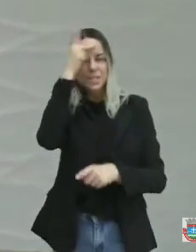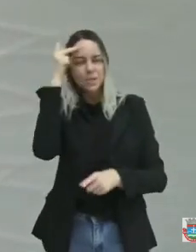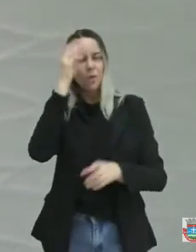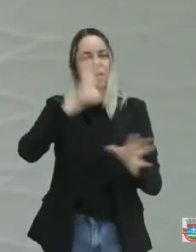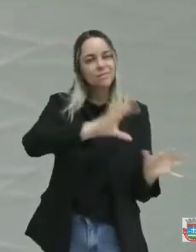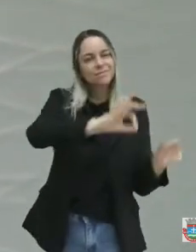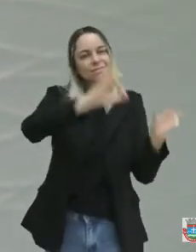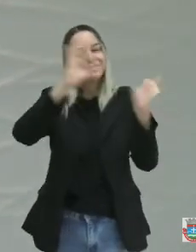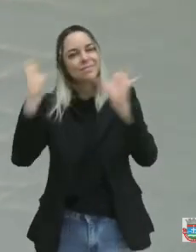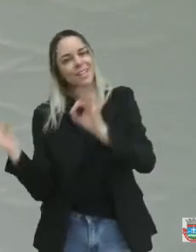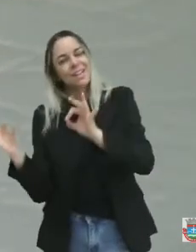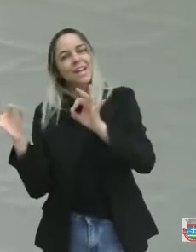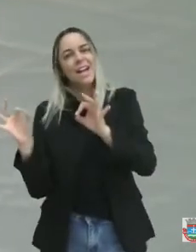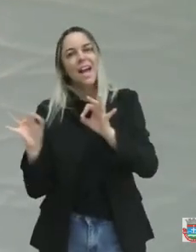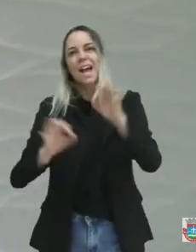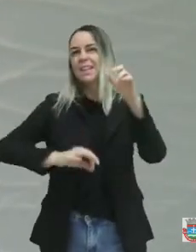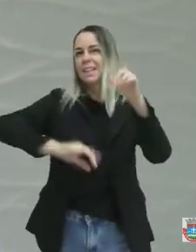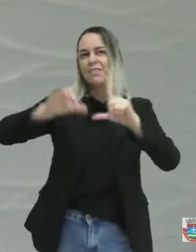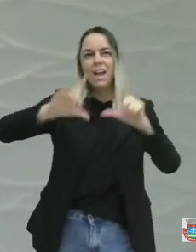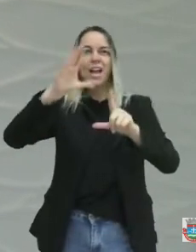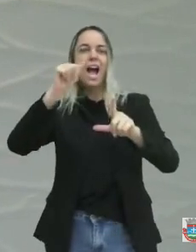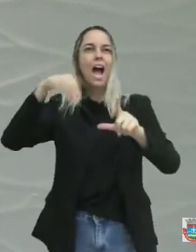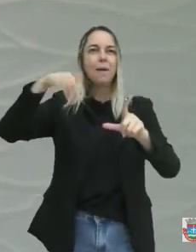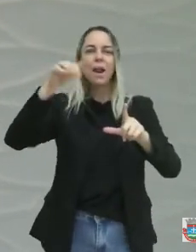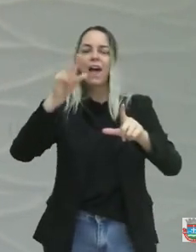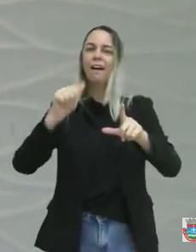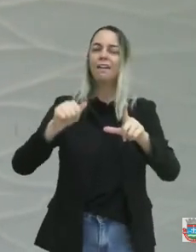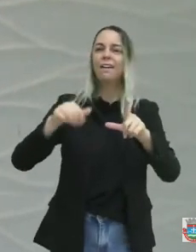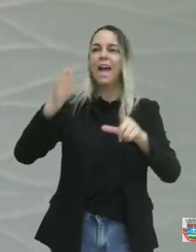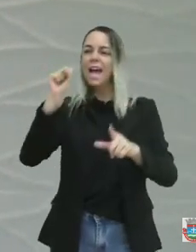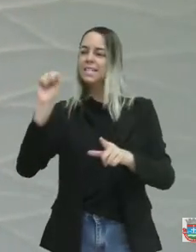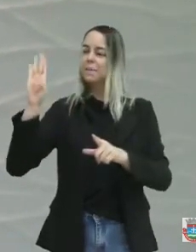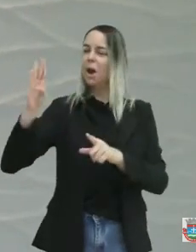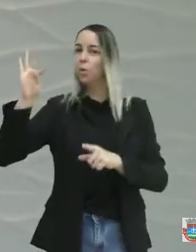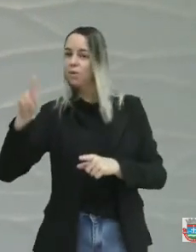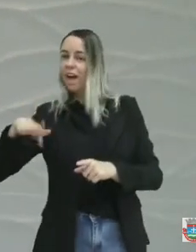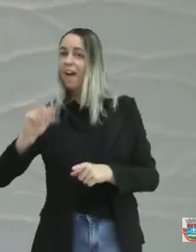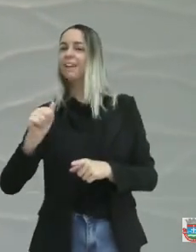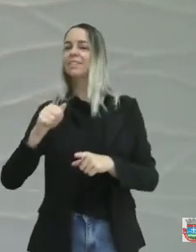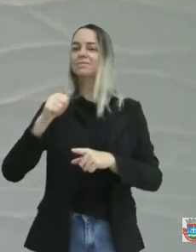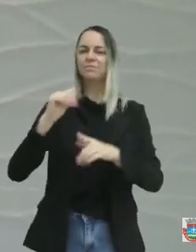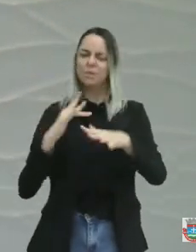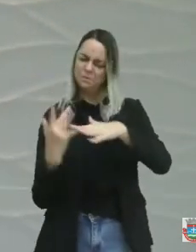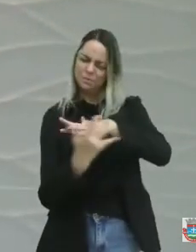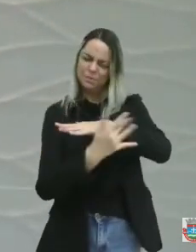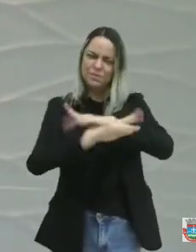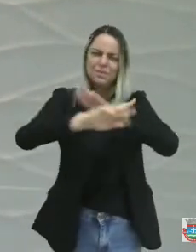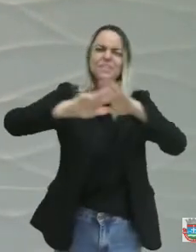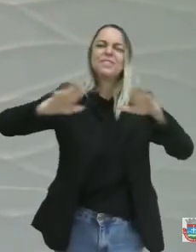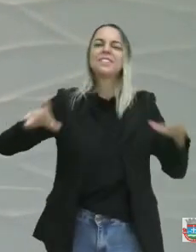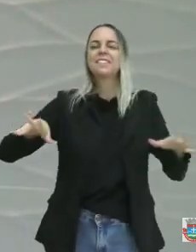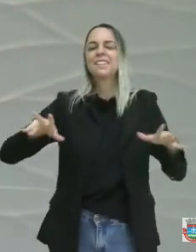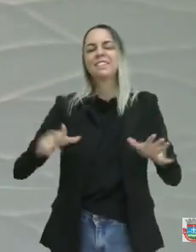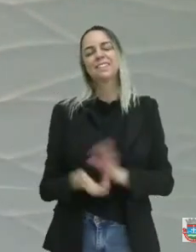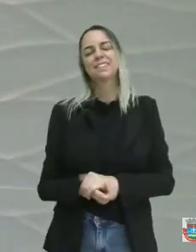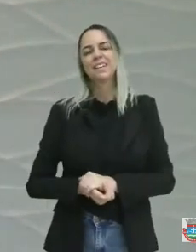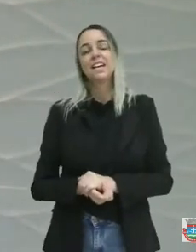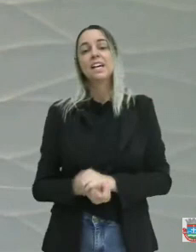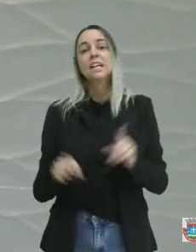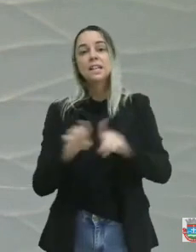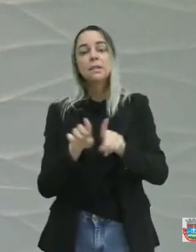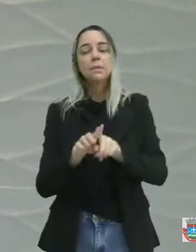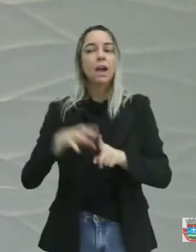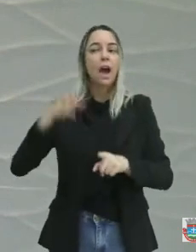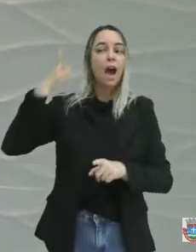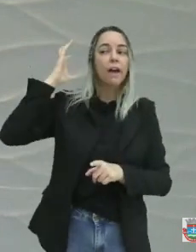TV Câmara, TV SBU, blog Jardim do Agreste, blog da Cidade, pessoal que nos escuta através da